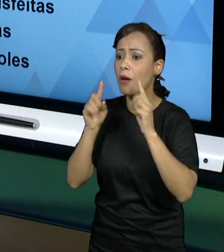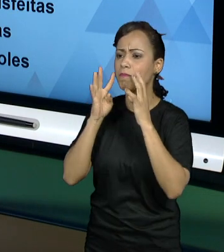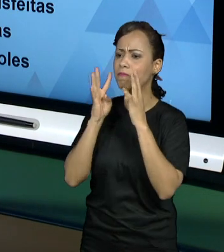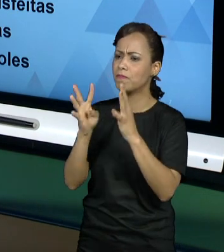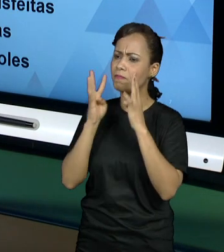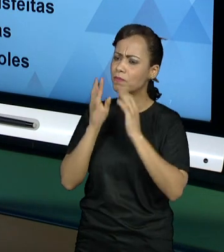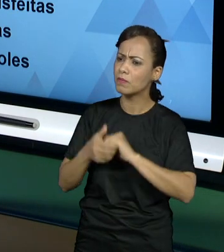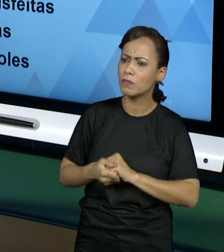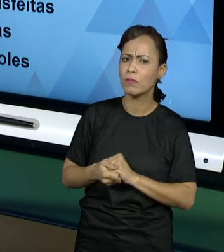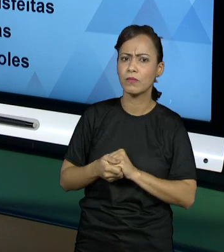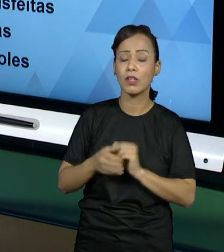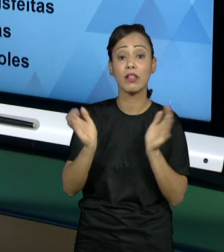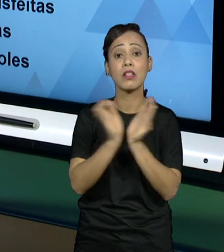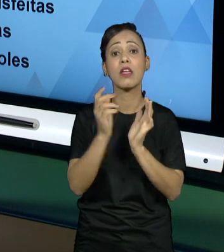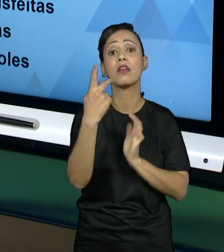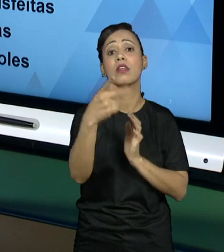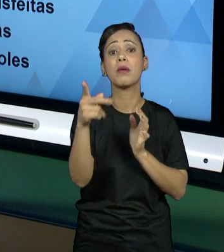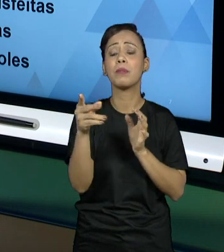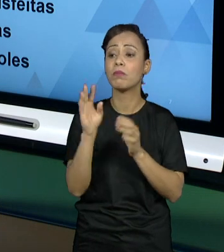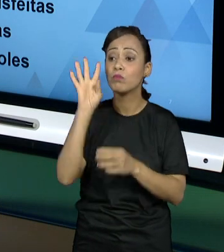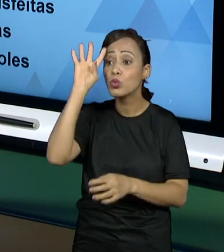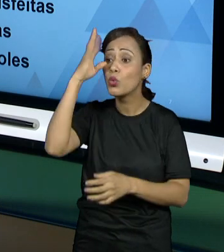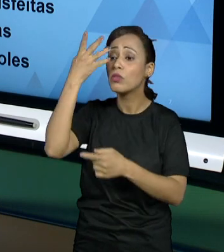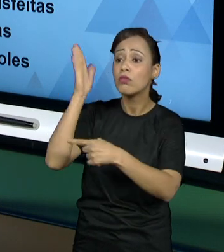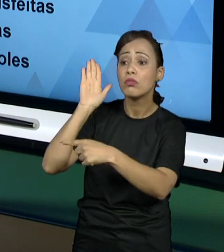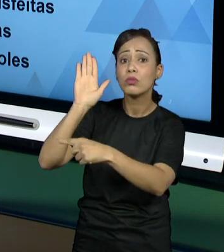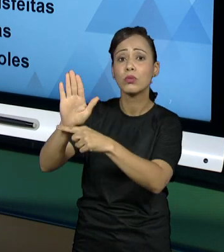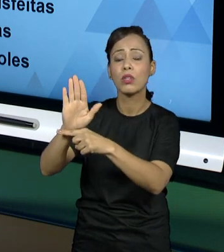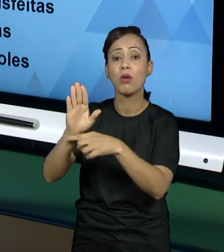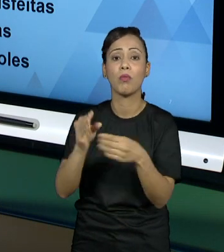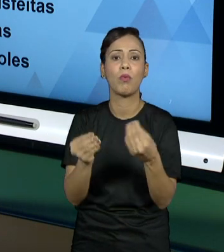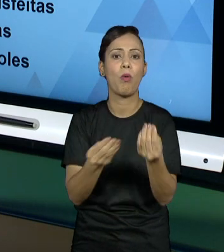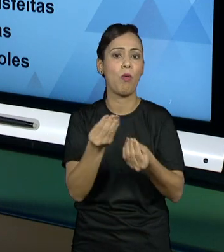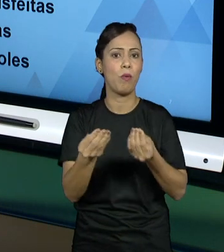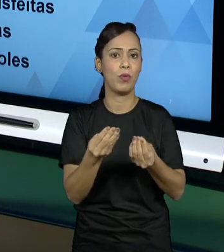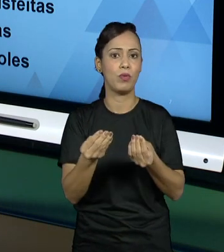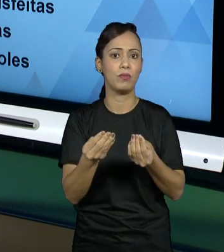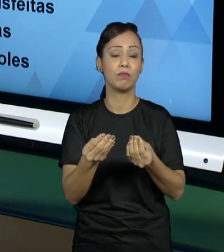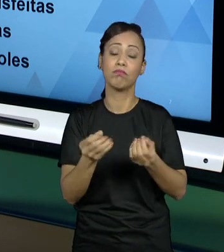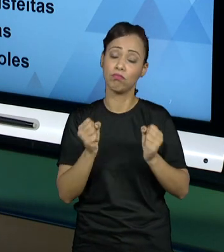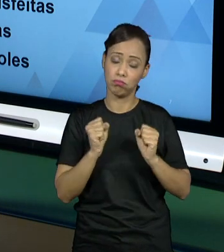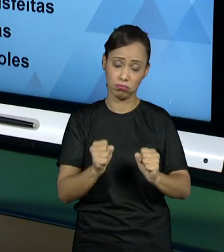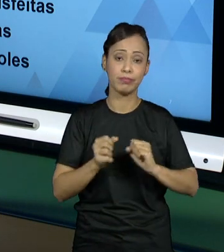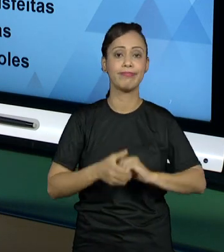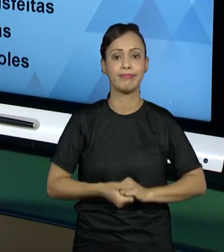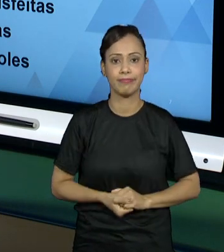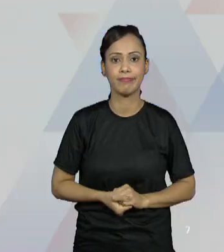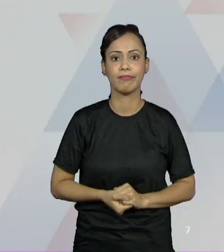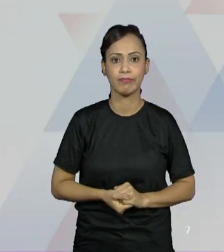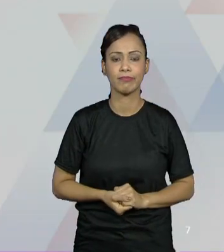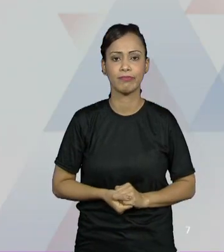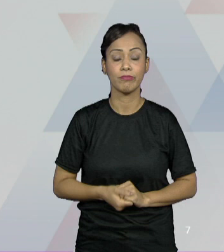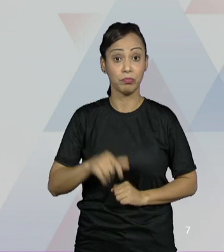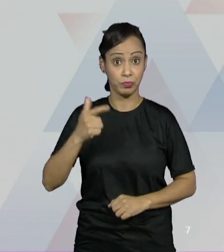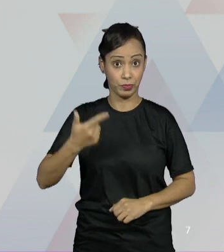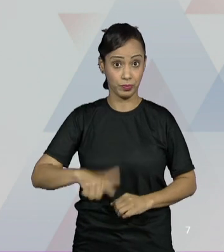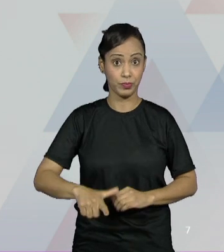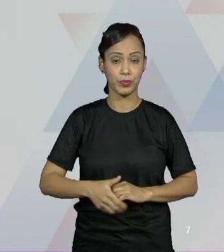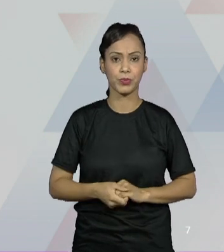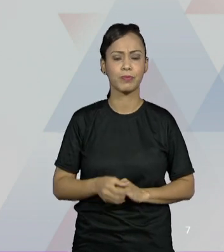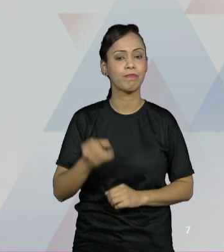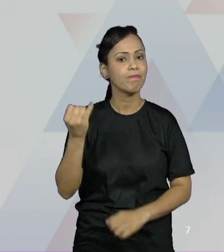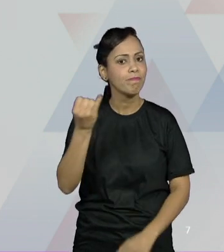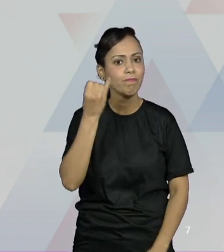a solucionar essas reclamações que existem atualmente? Um outro aspecto